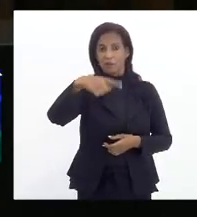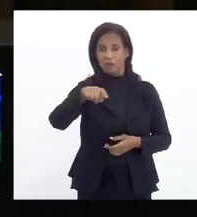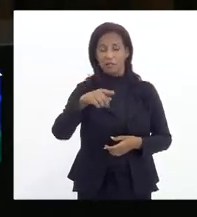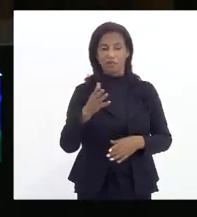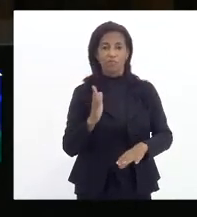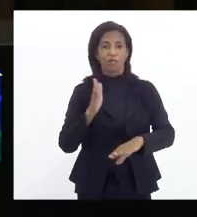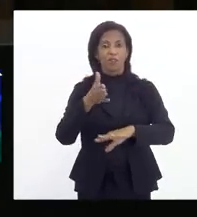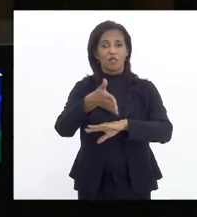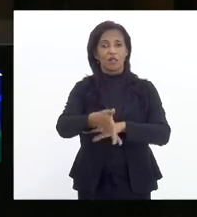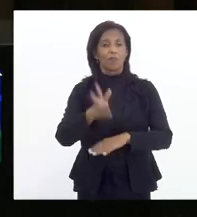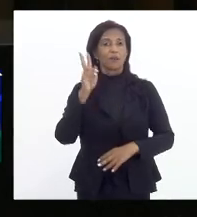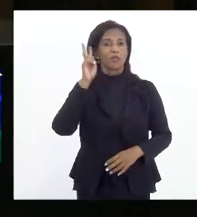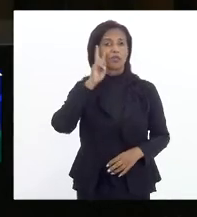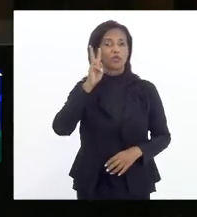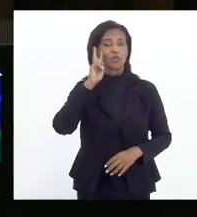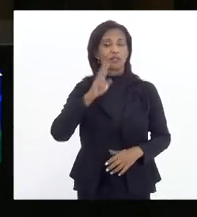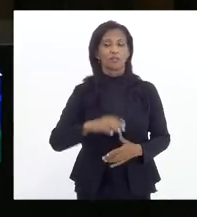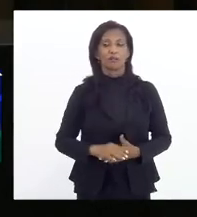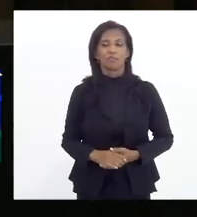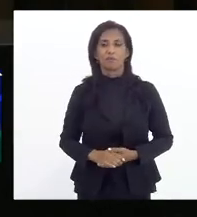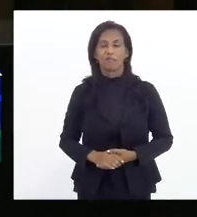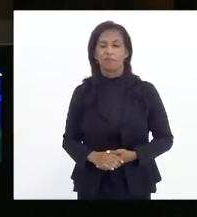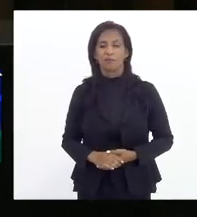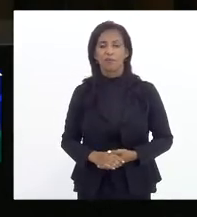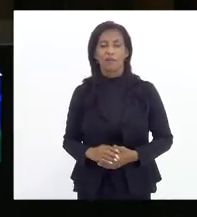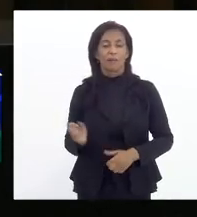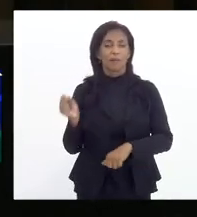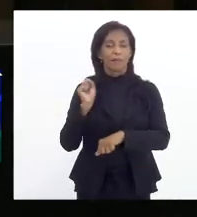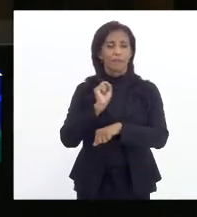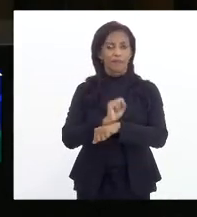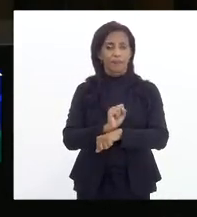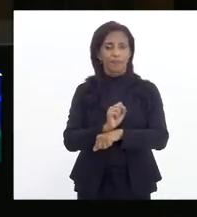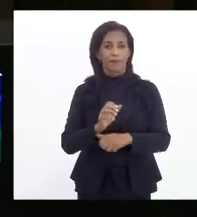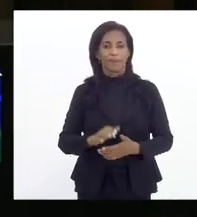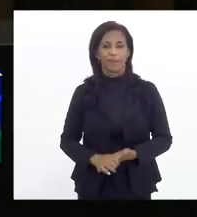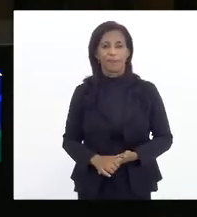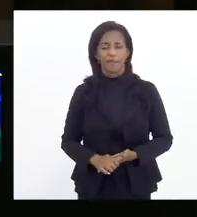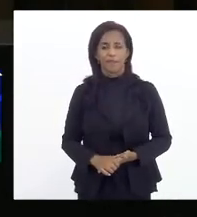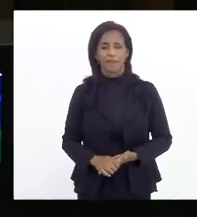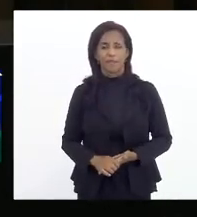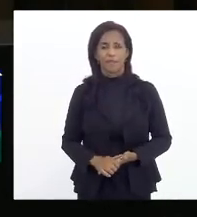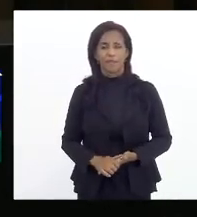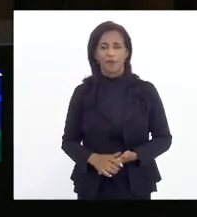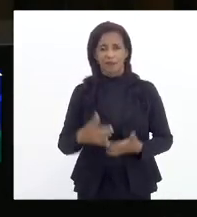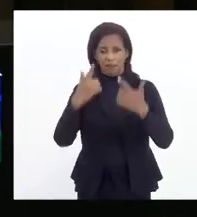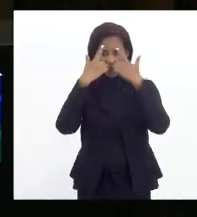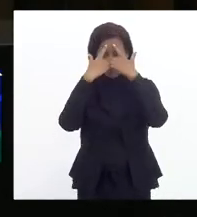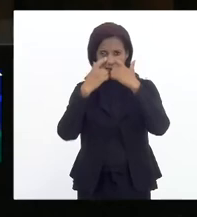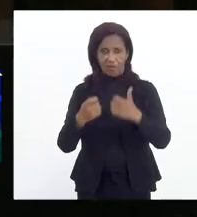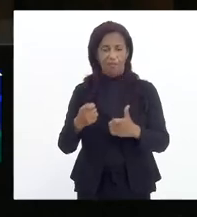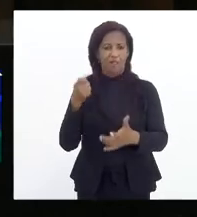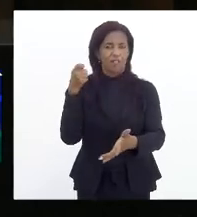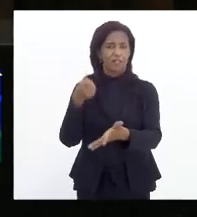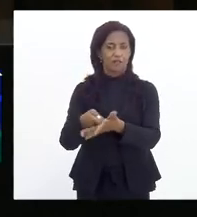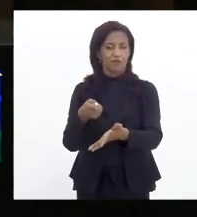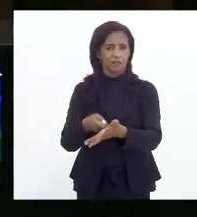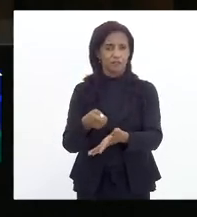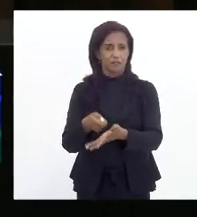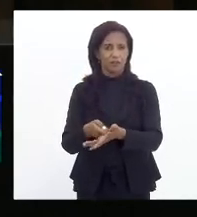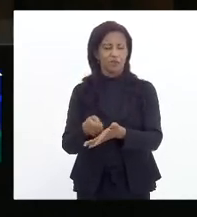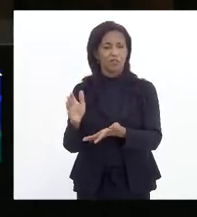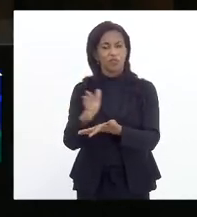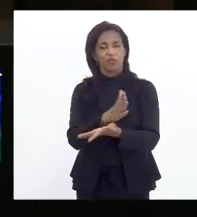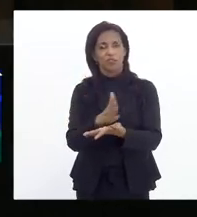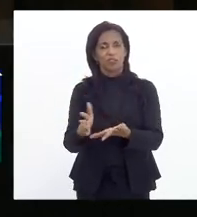entrando para a história freando a tirania a ditadura de